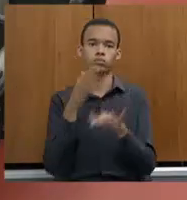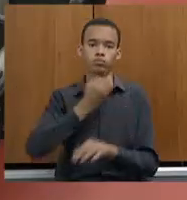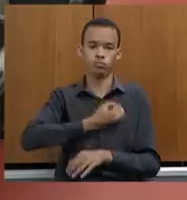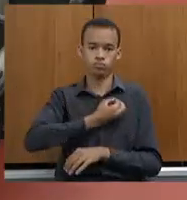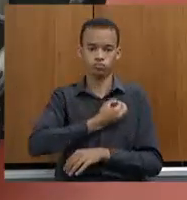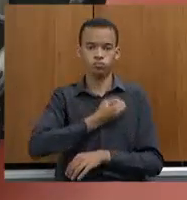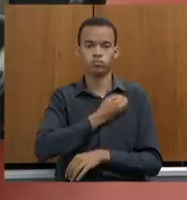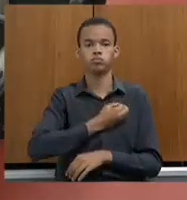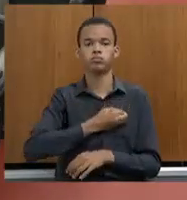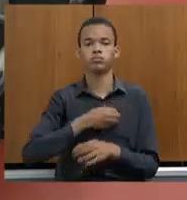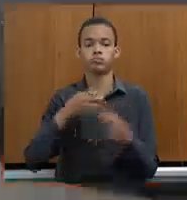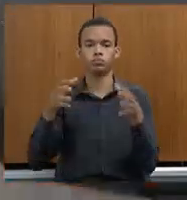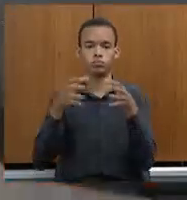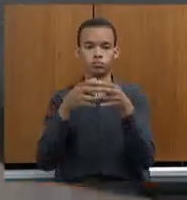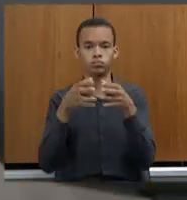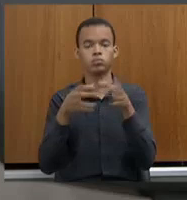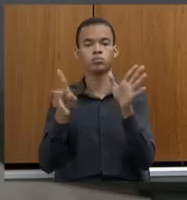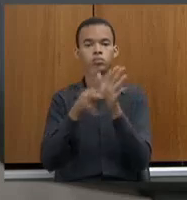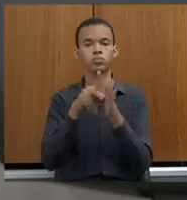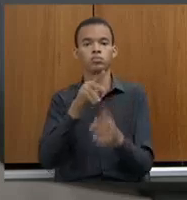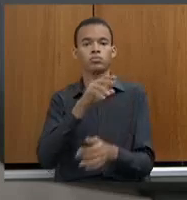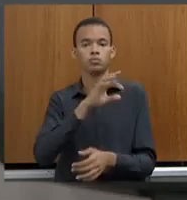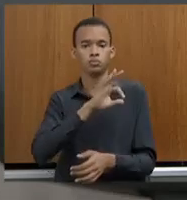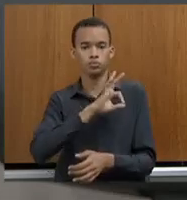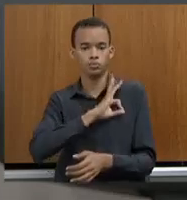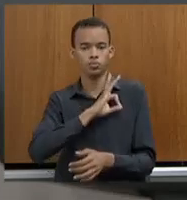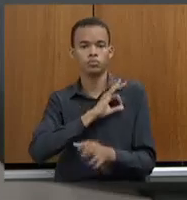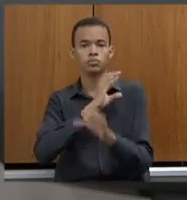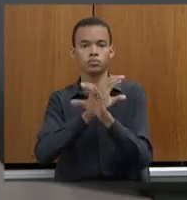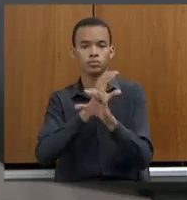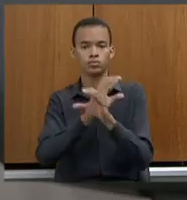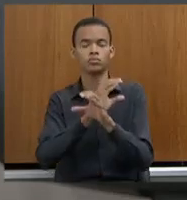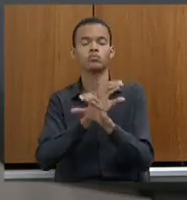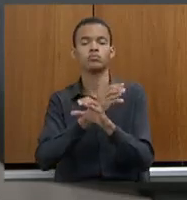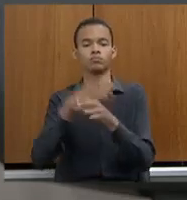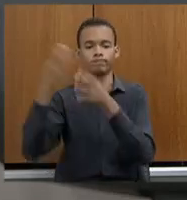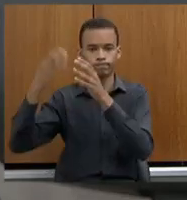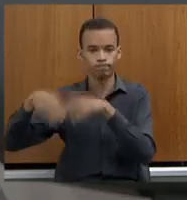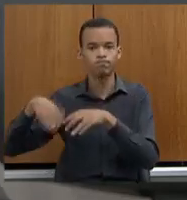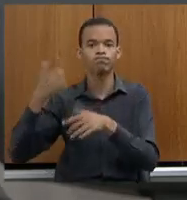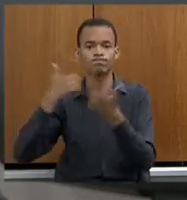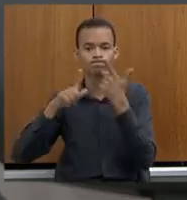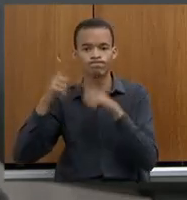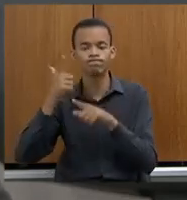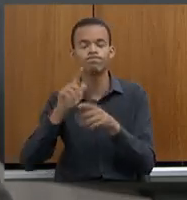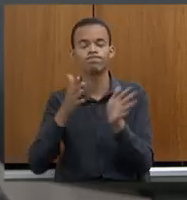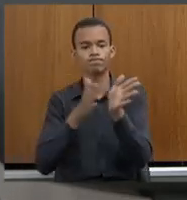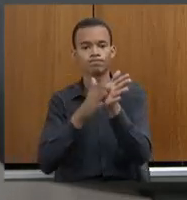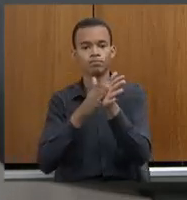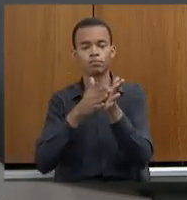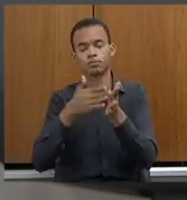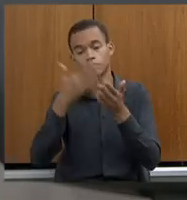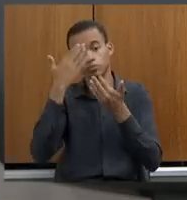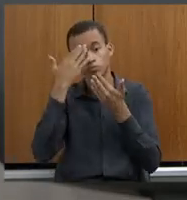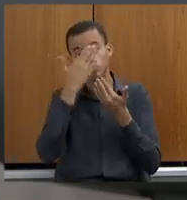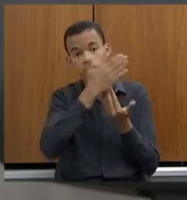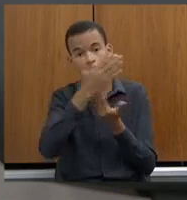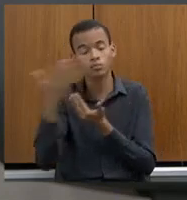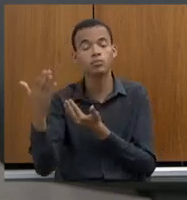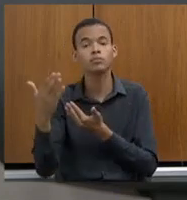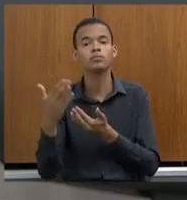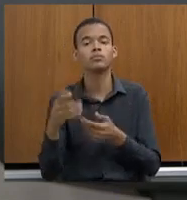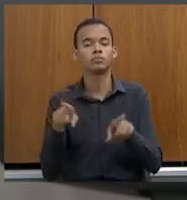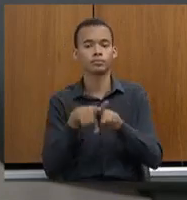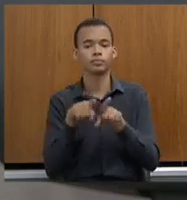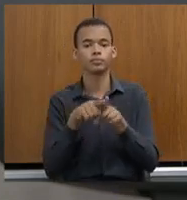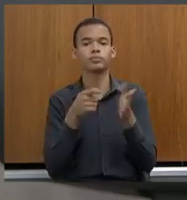todos os integrantes da Polícia Civil, dos nossos excedentes, e vamos continuar insistindo para que não só o